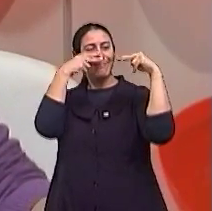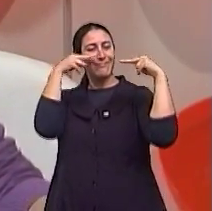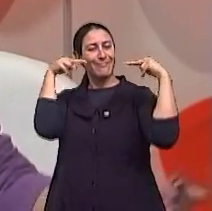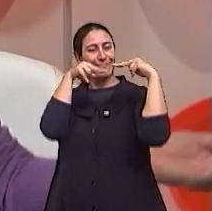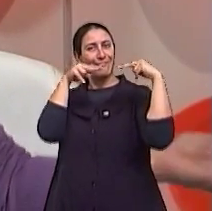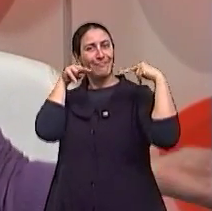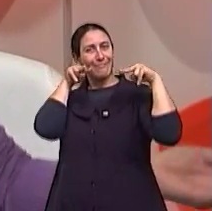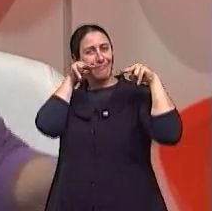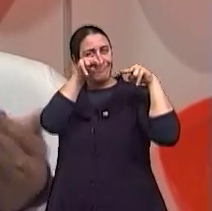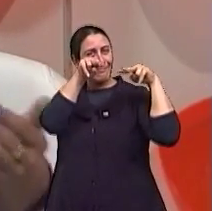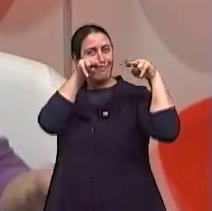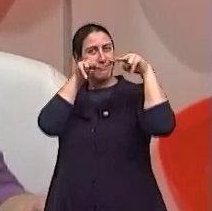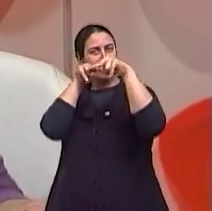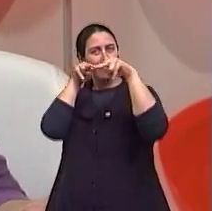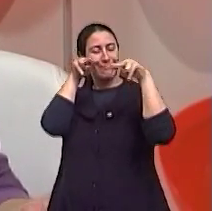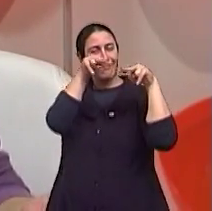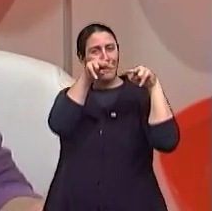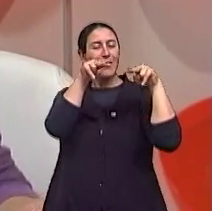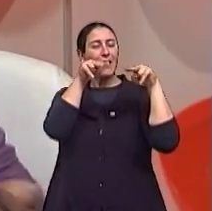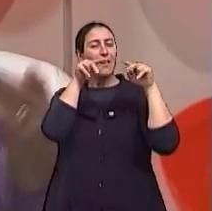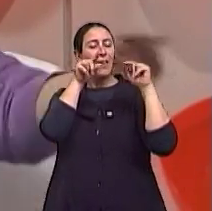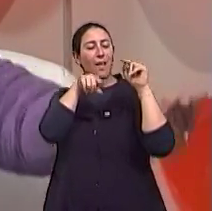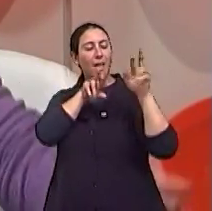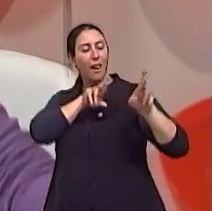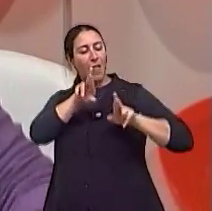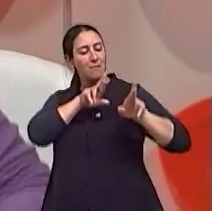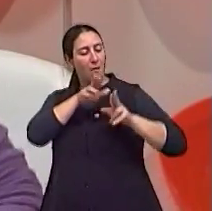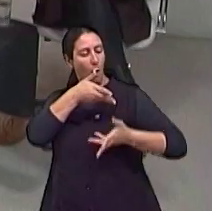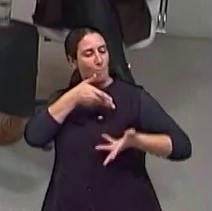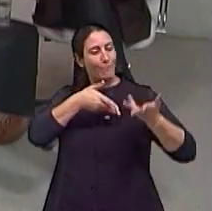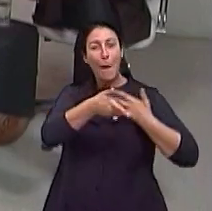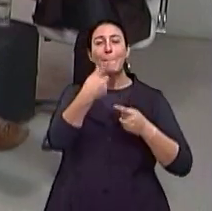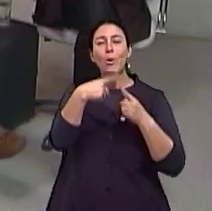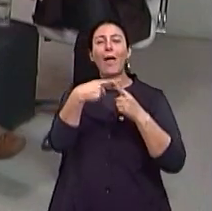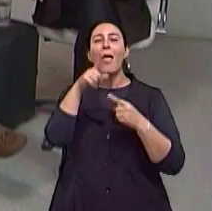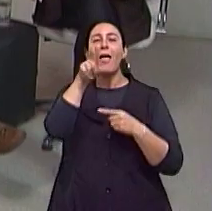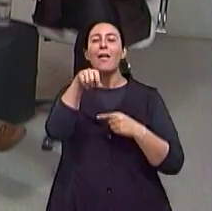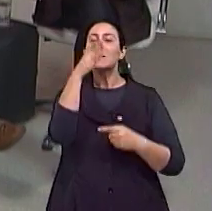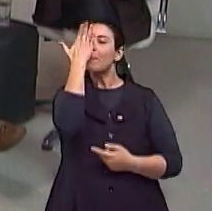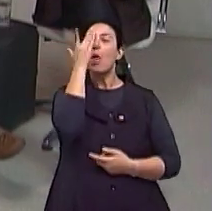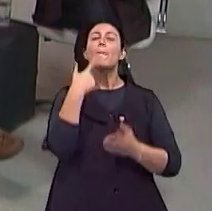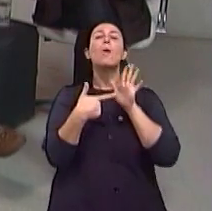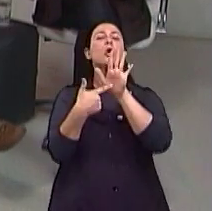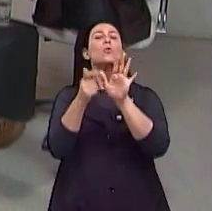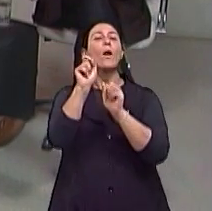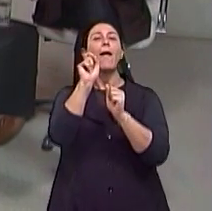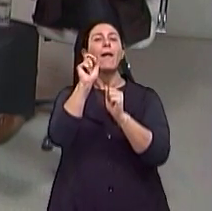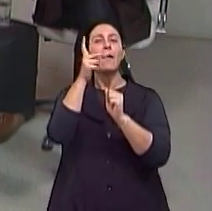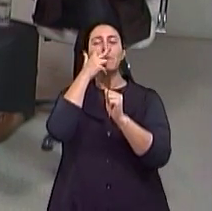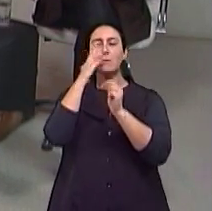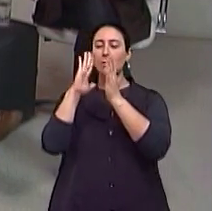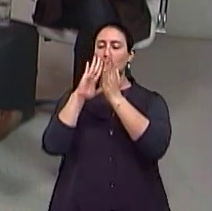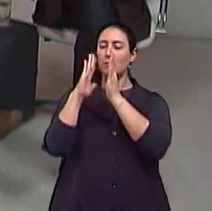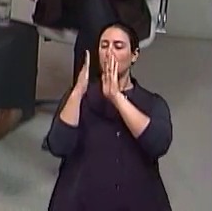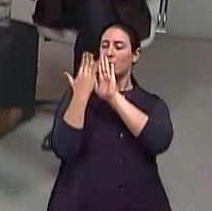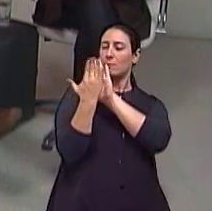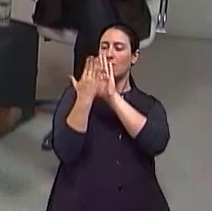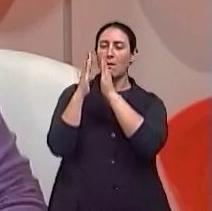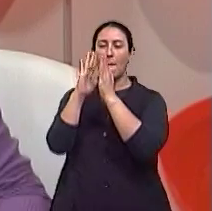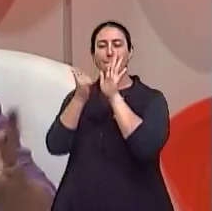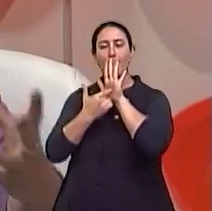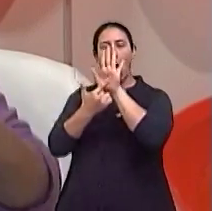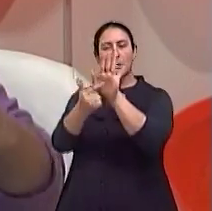que a gente estabelece também são relações de espelhamento, né? A ou se identifica ou se rejeita, né?